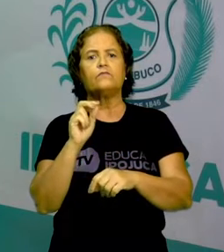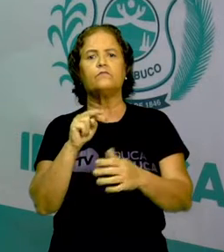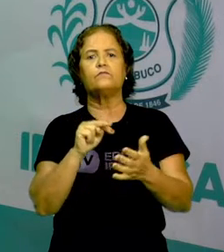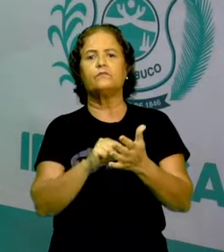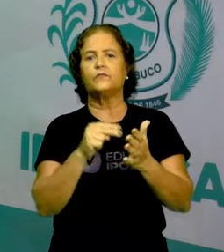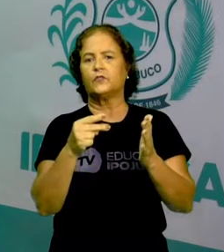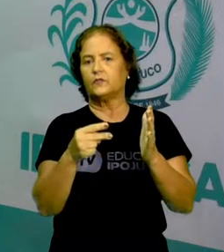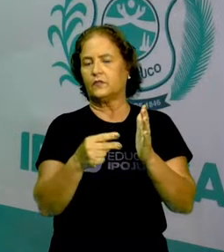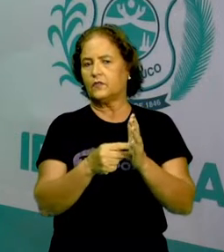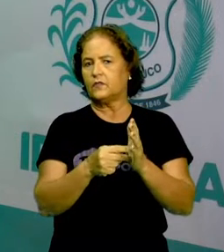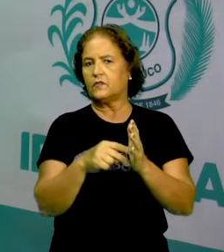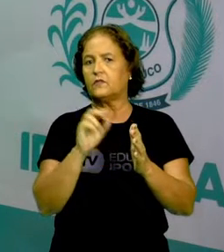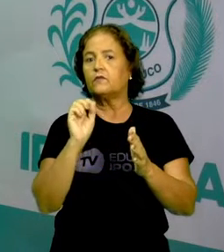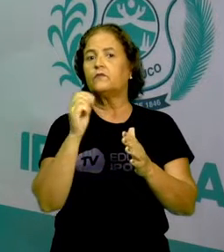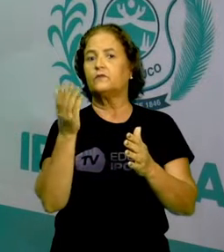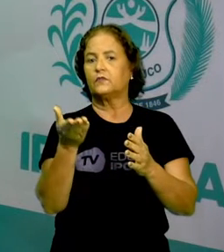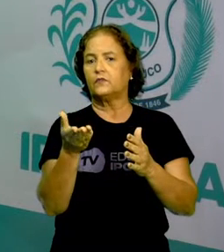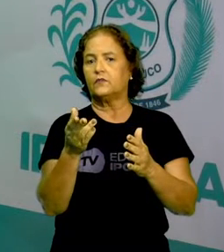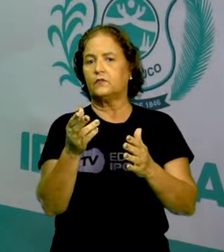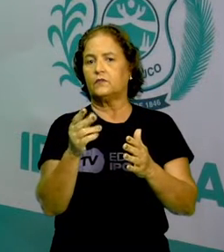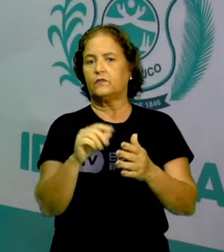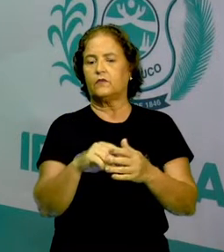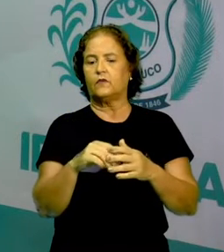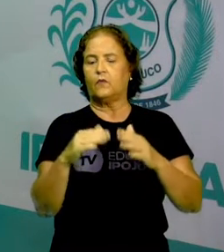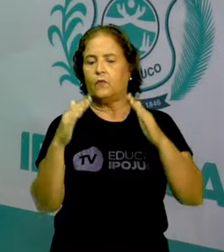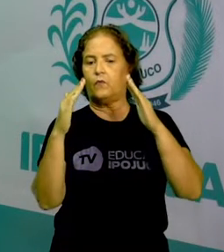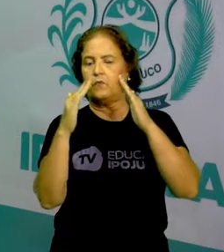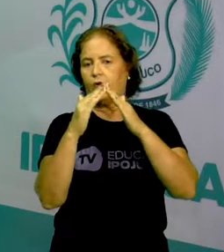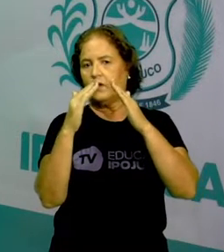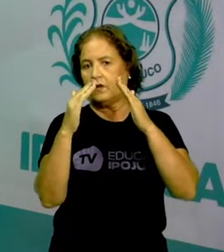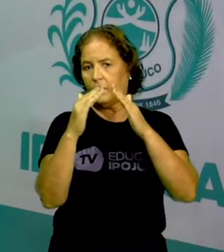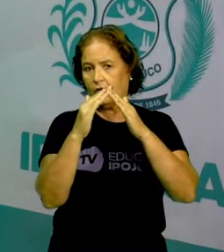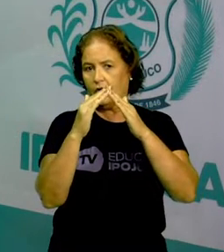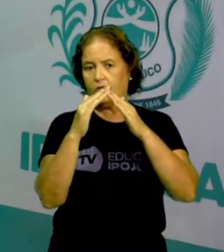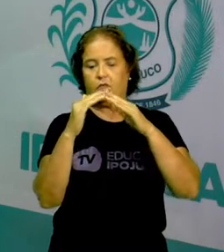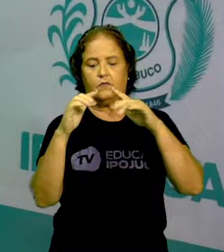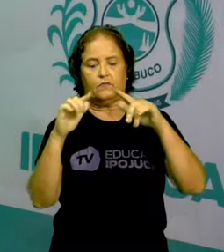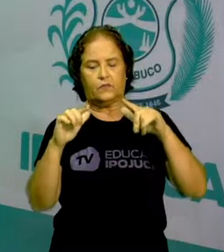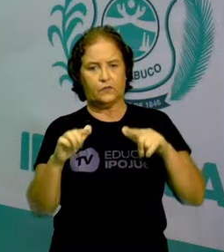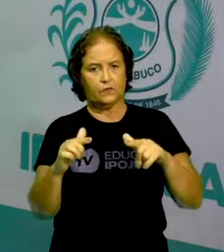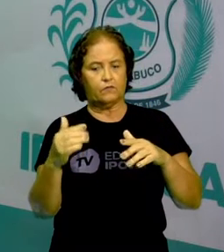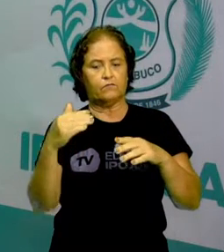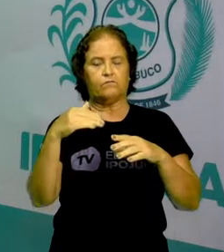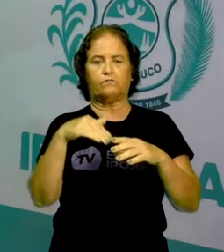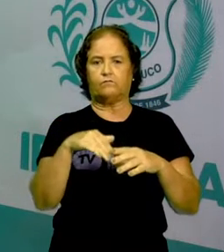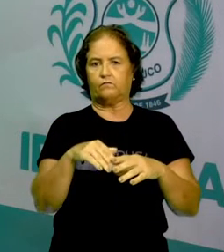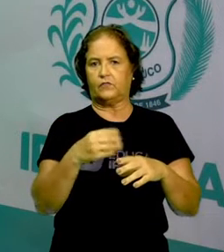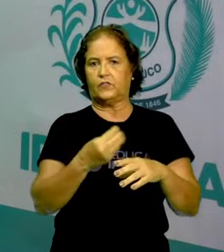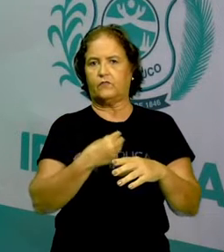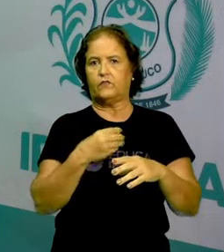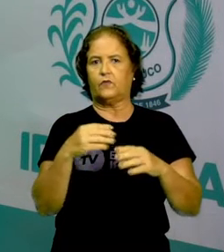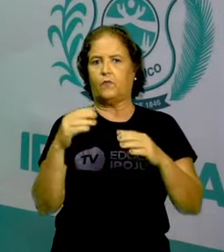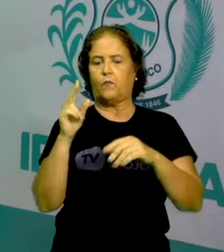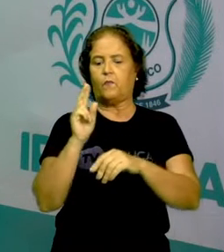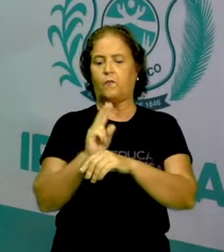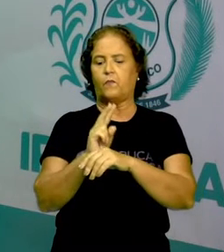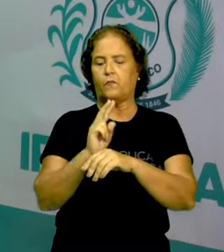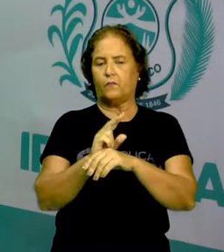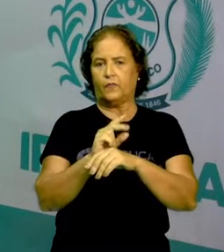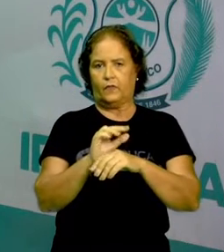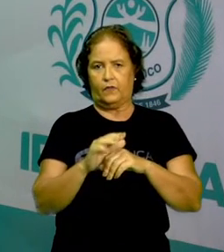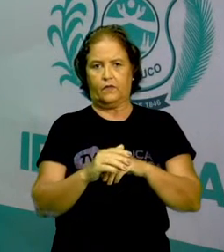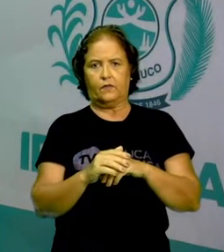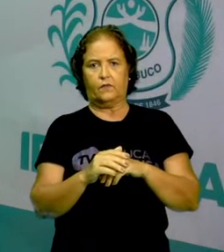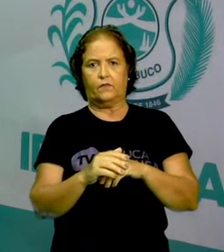de um lar para poder habitar, morar, residir, tá certo? E se proteger. Então